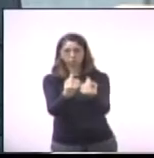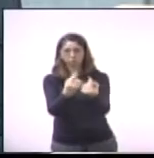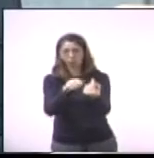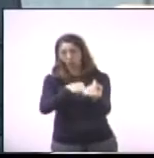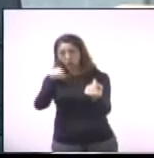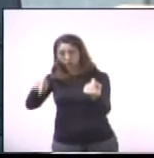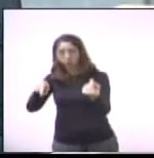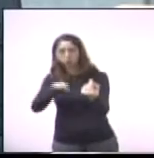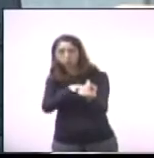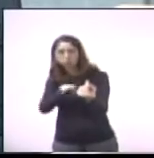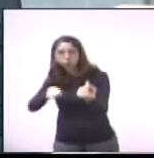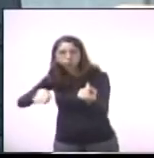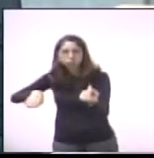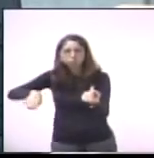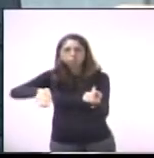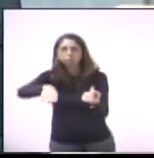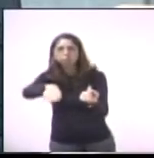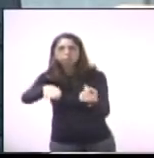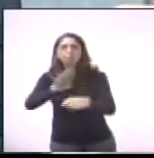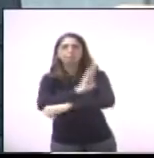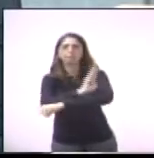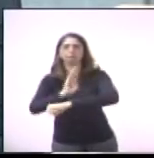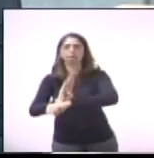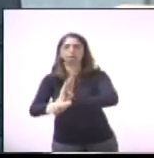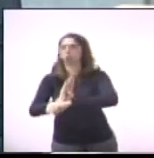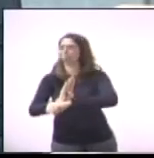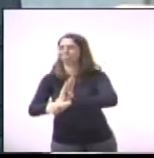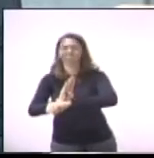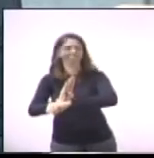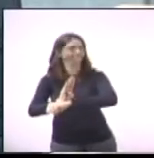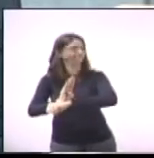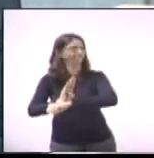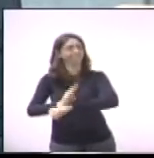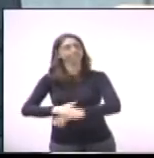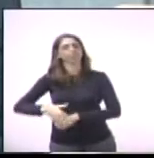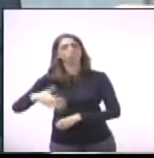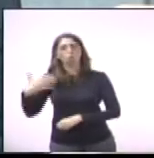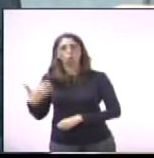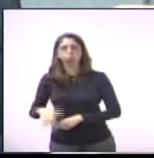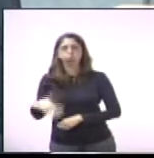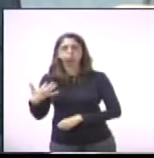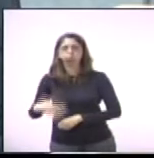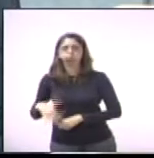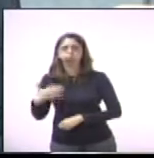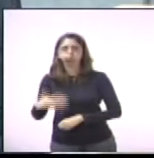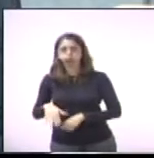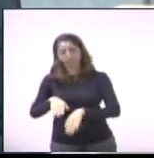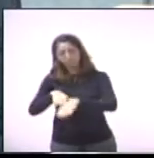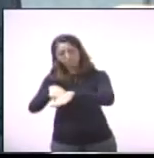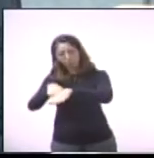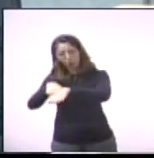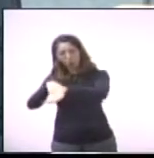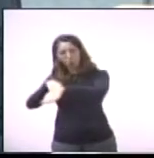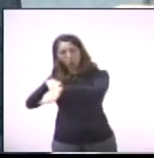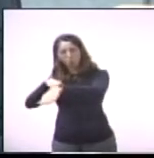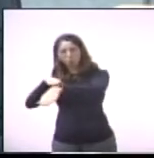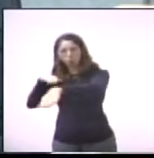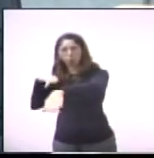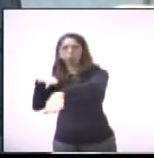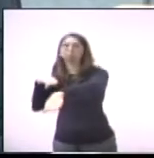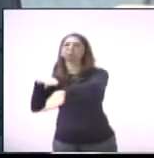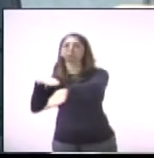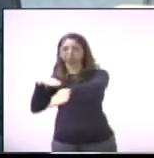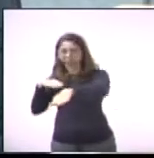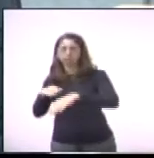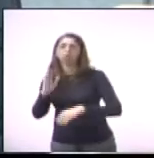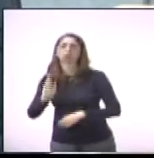manhã, principalmente nos horários de pico, está inviável, a gente já fez diversas reclamações junto